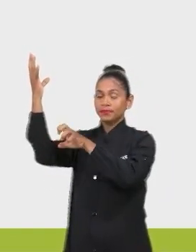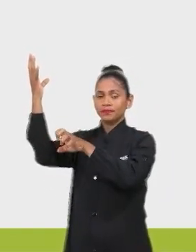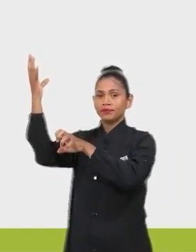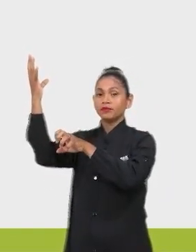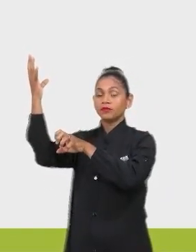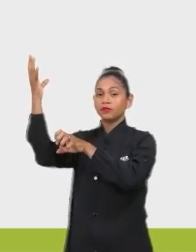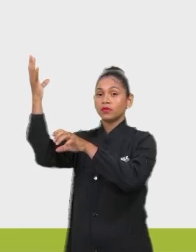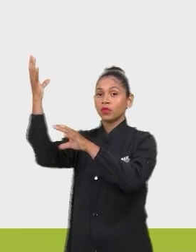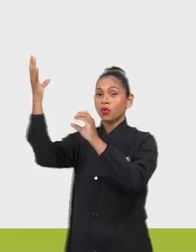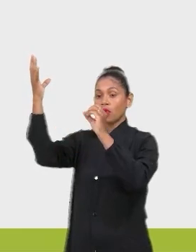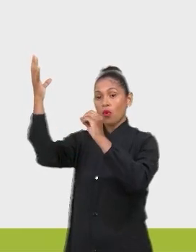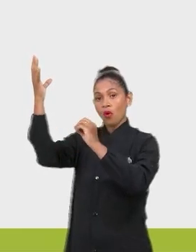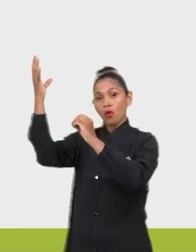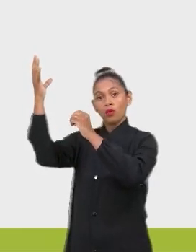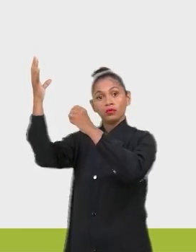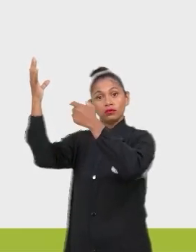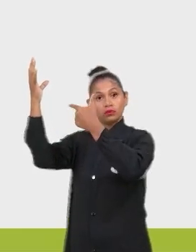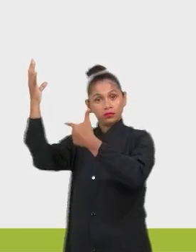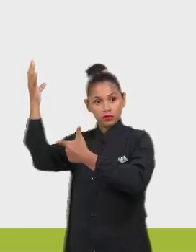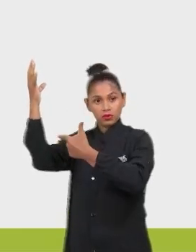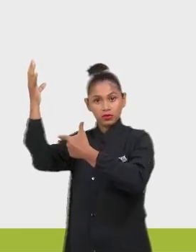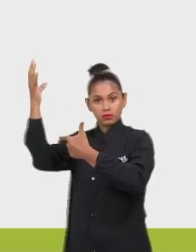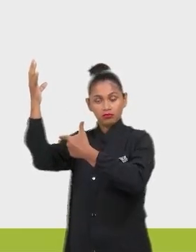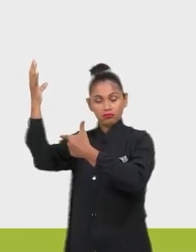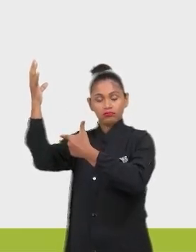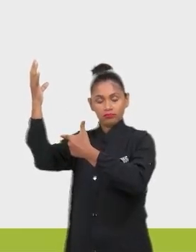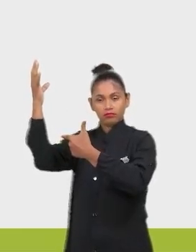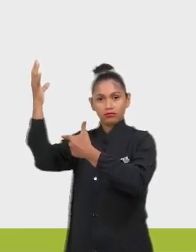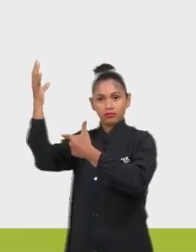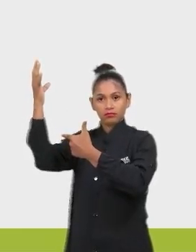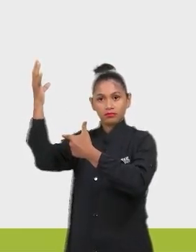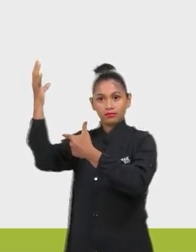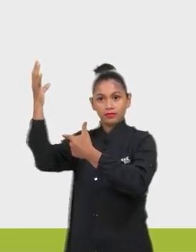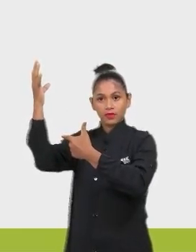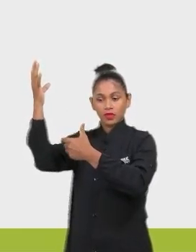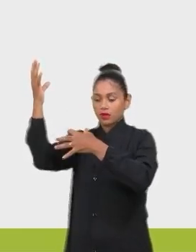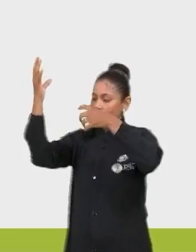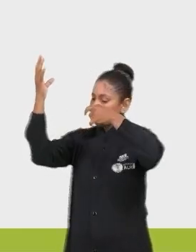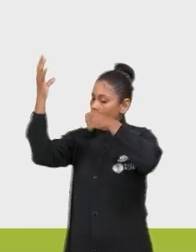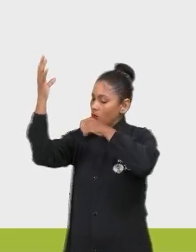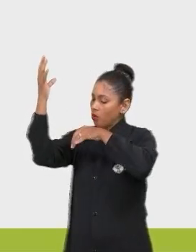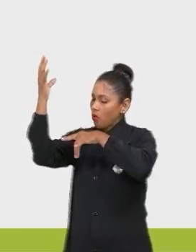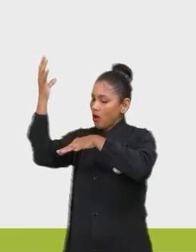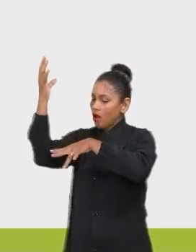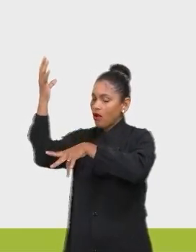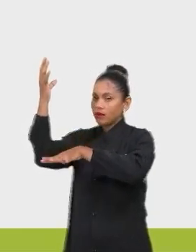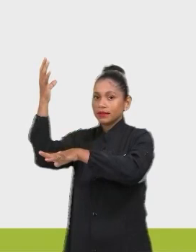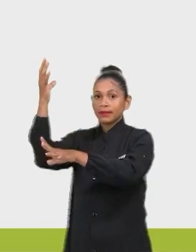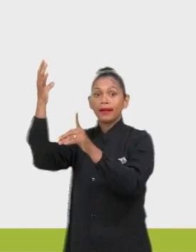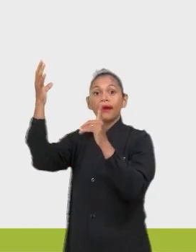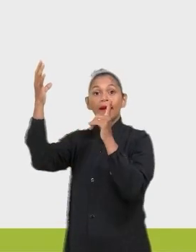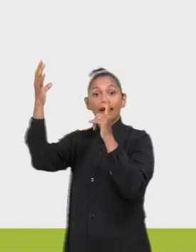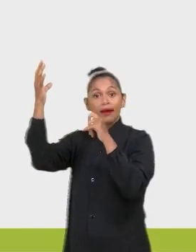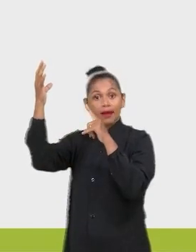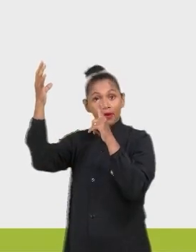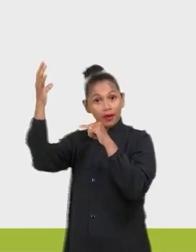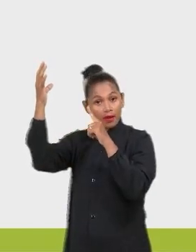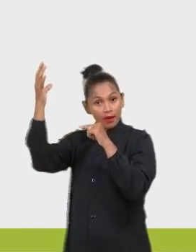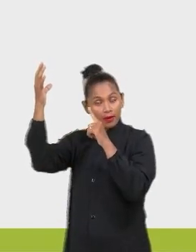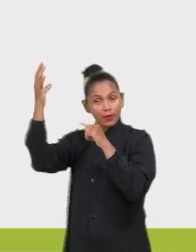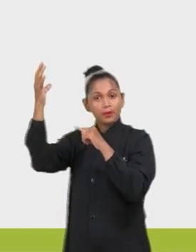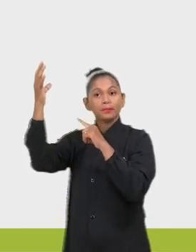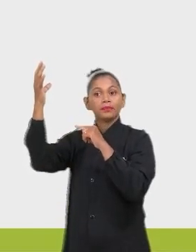esse oxigênio é consumido e é liberado água e também é liberado água